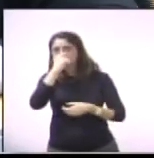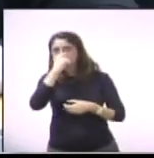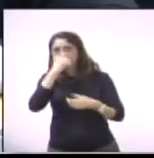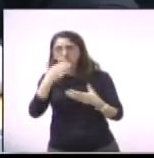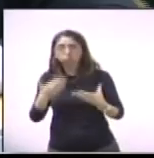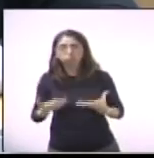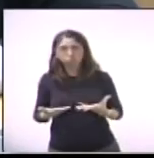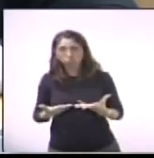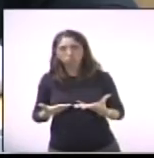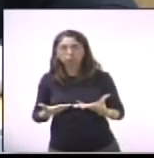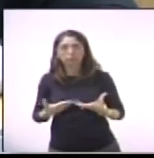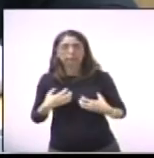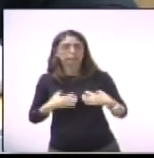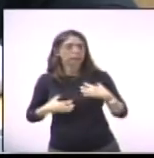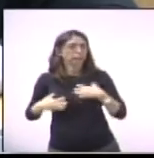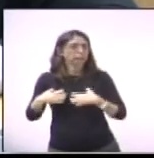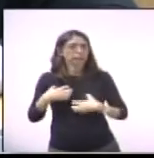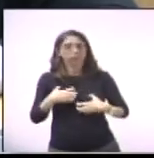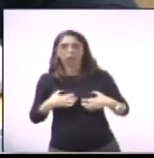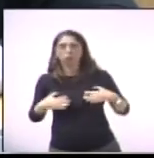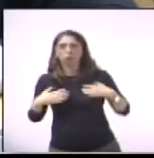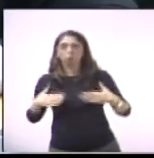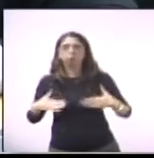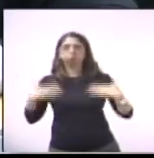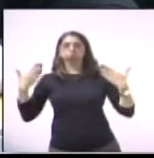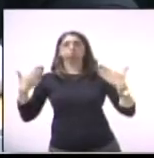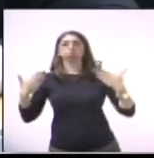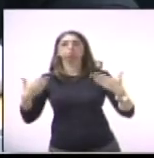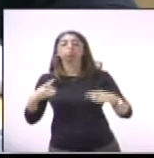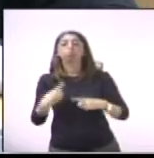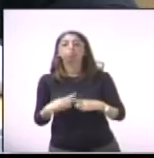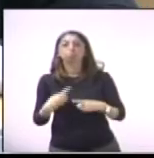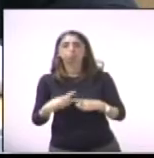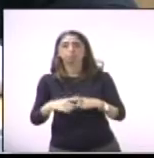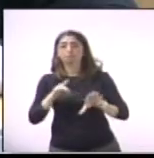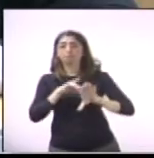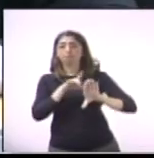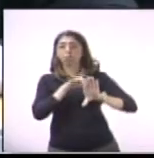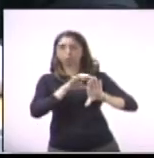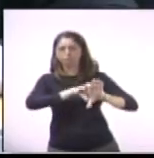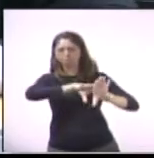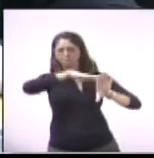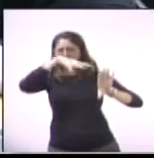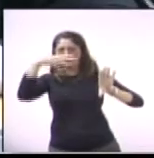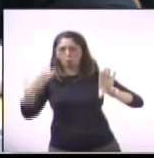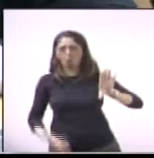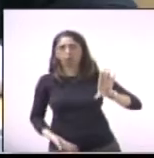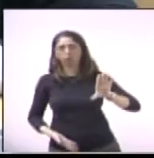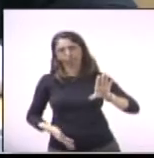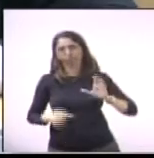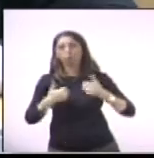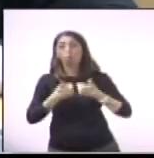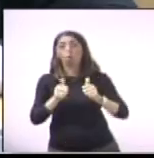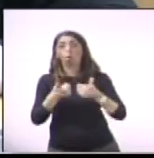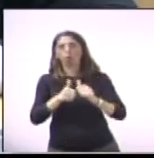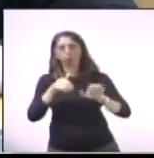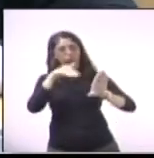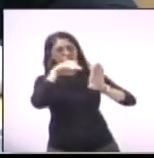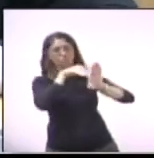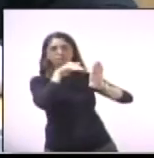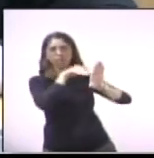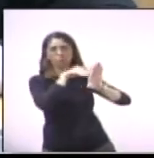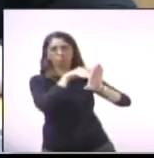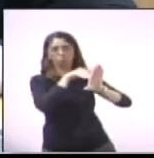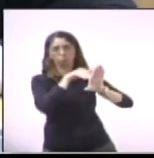bastante tenso a região lá do pessoal em pânico. Então, pedimos também para o setor de fiscalização do transporte